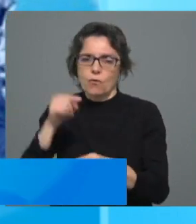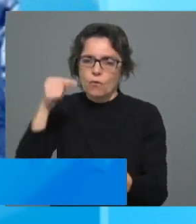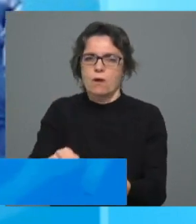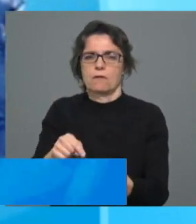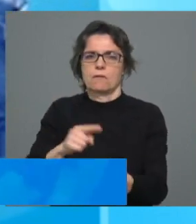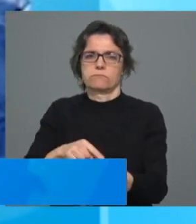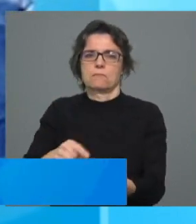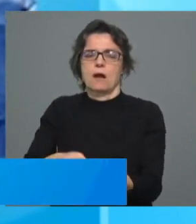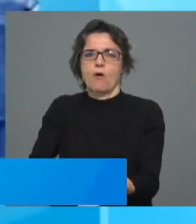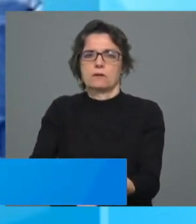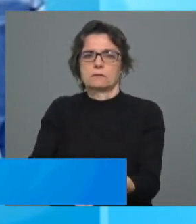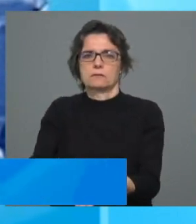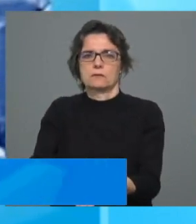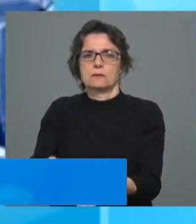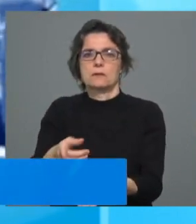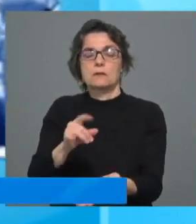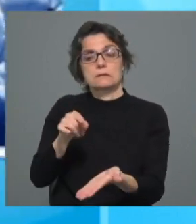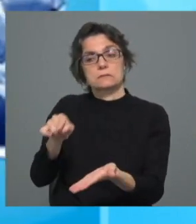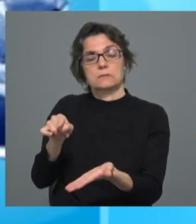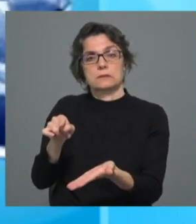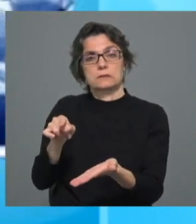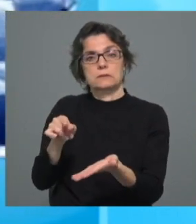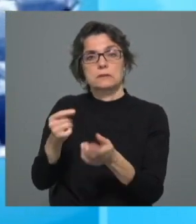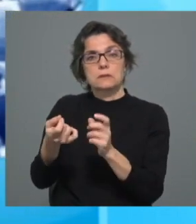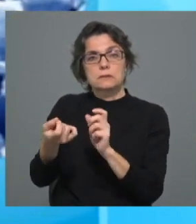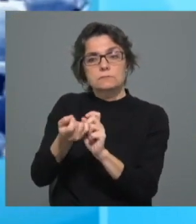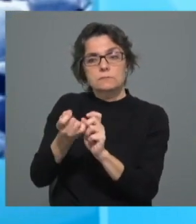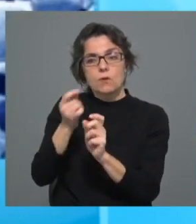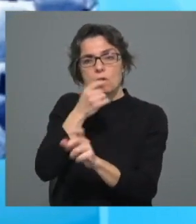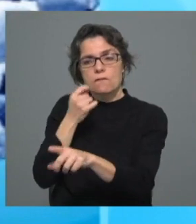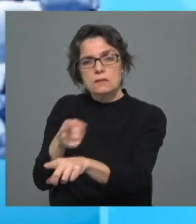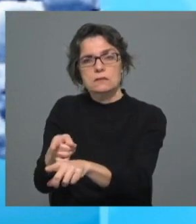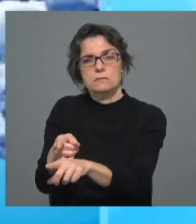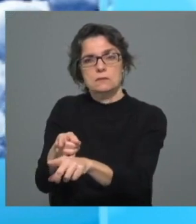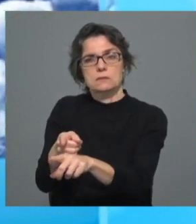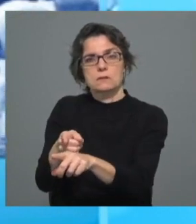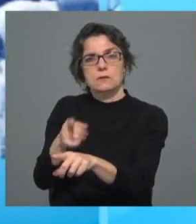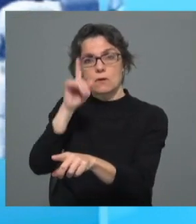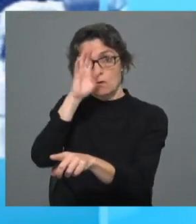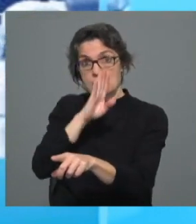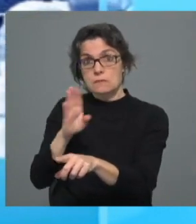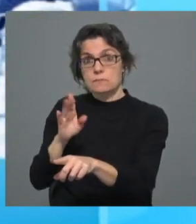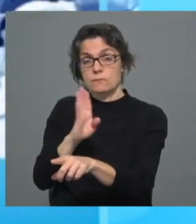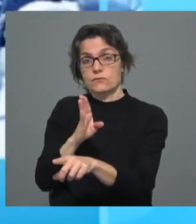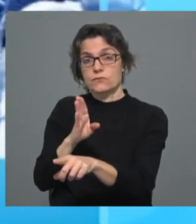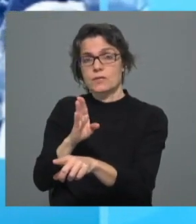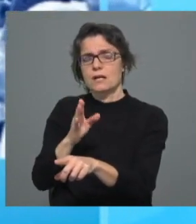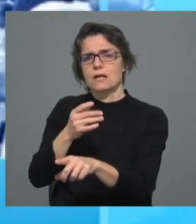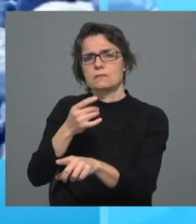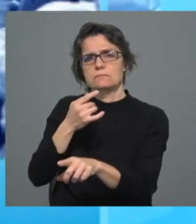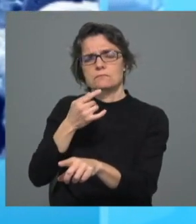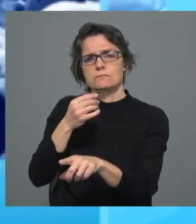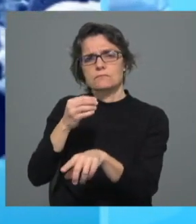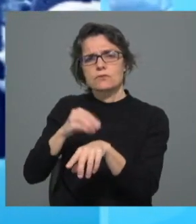há evasios que importam ser preenchidos. Portanto, sabemos que houve 500 e tal depoimentos, mas